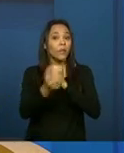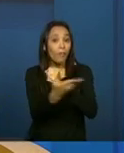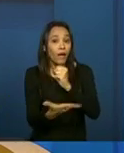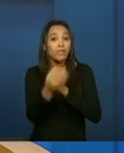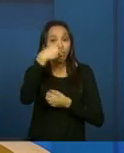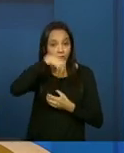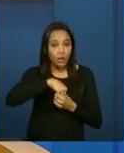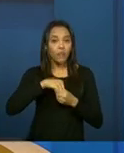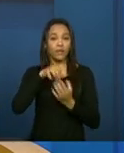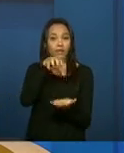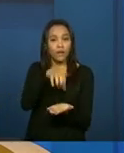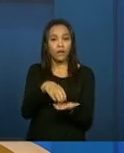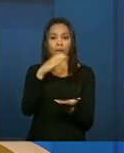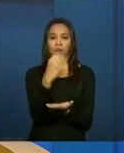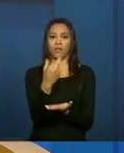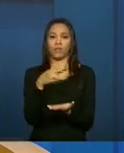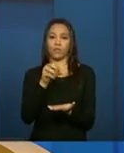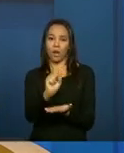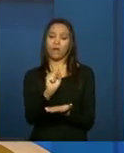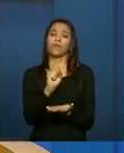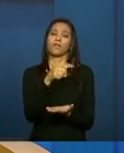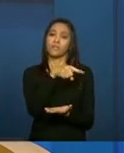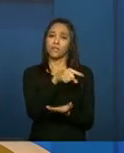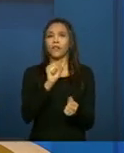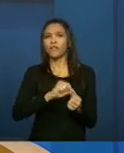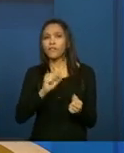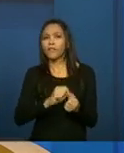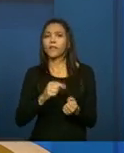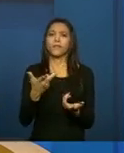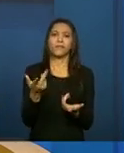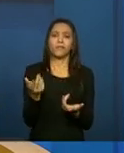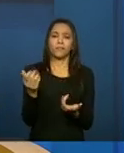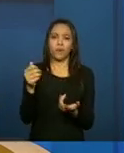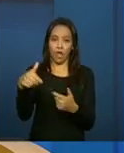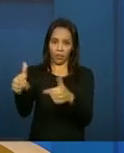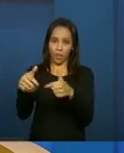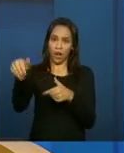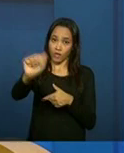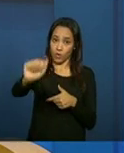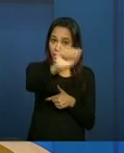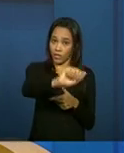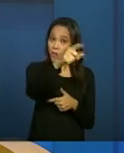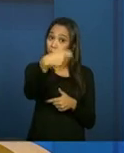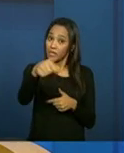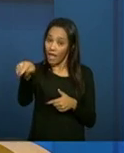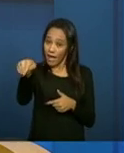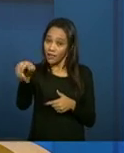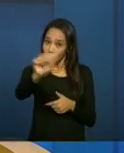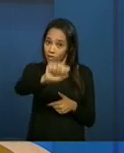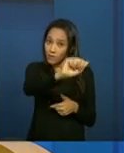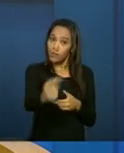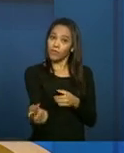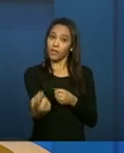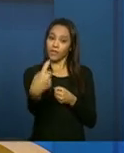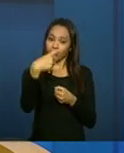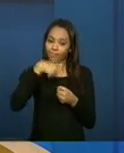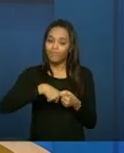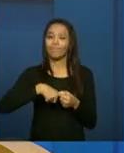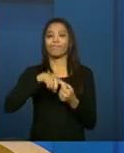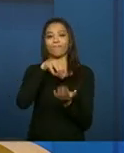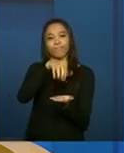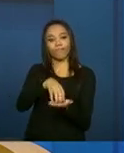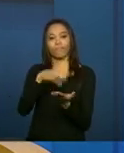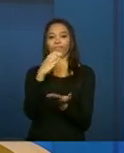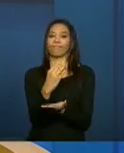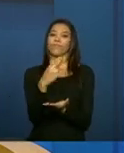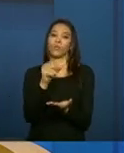serviço de convivência seja executado por uma entidade, é preciso haver diálogo entre essa entidade e o CRAS. Por quê? Porque a